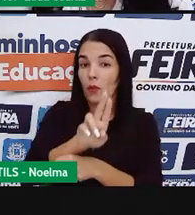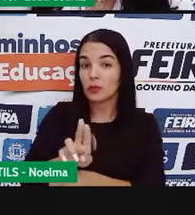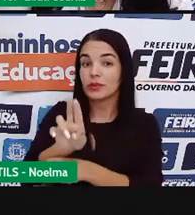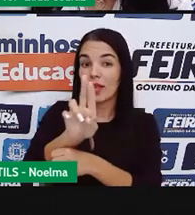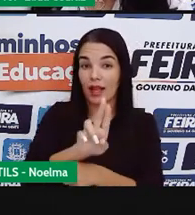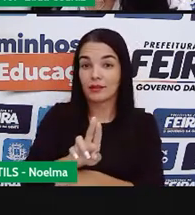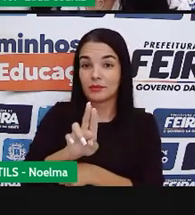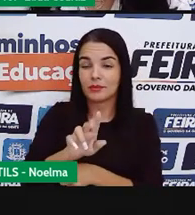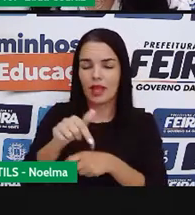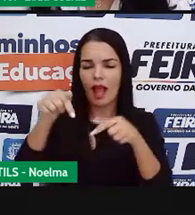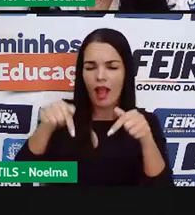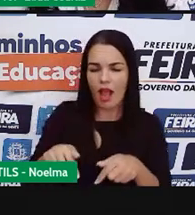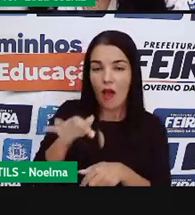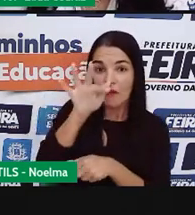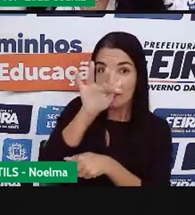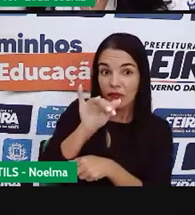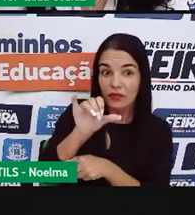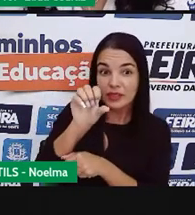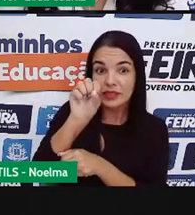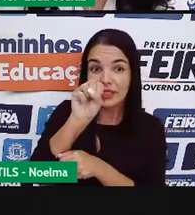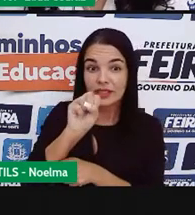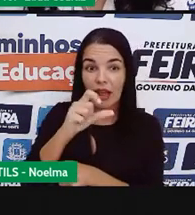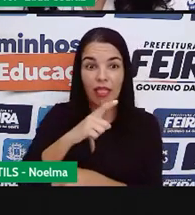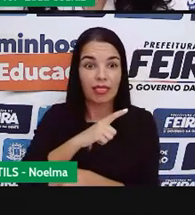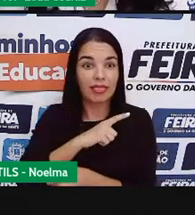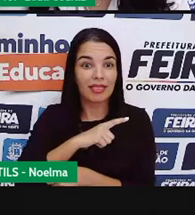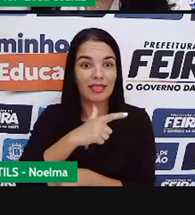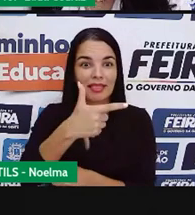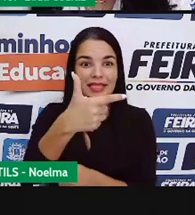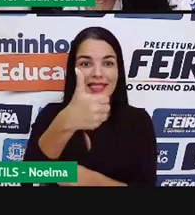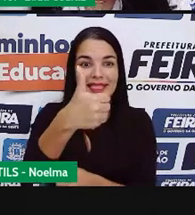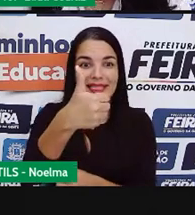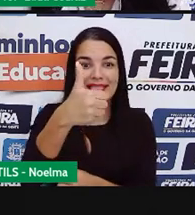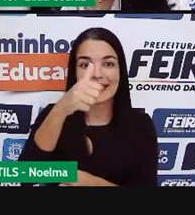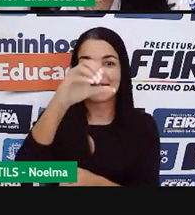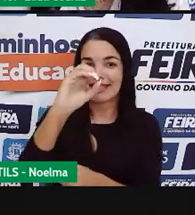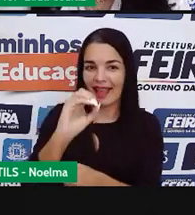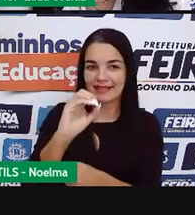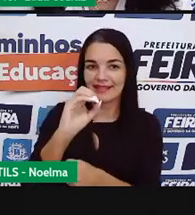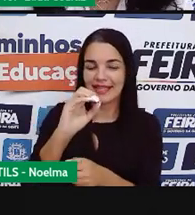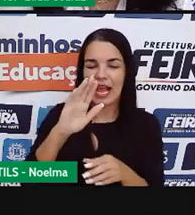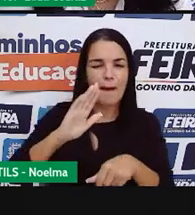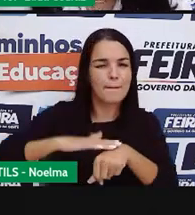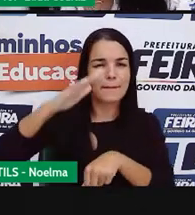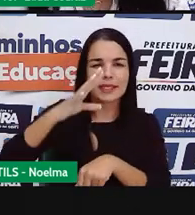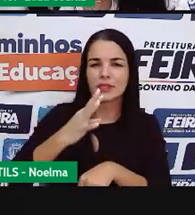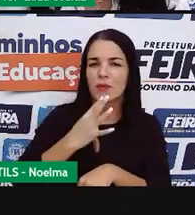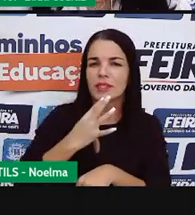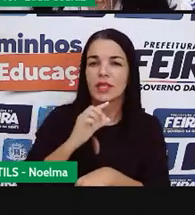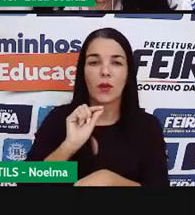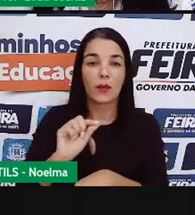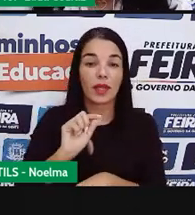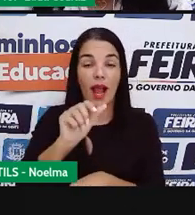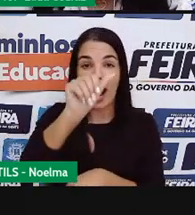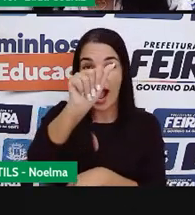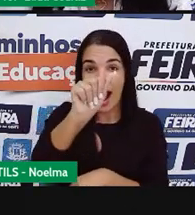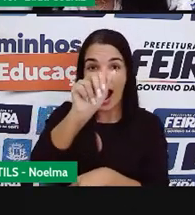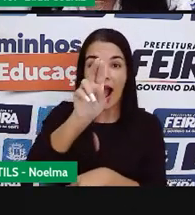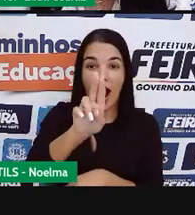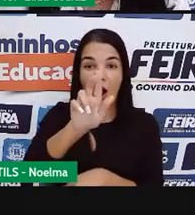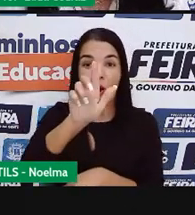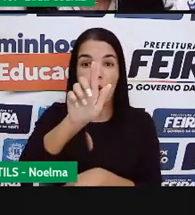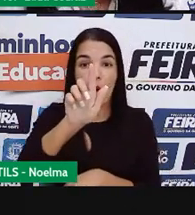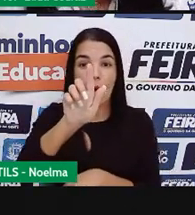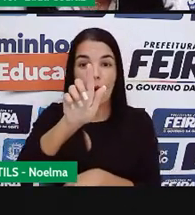Feira de Santana teve dez intendentes e os mais conhecidos são Agostinho, prós da